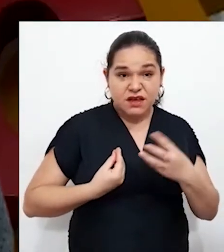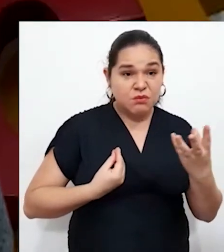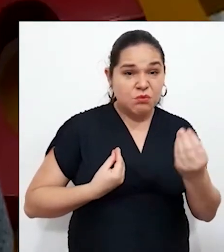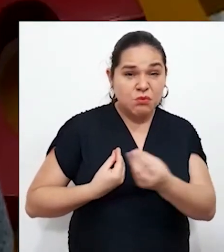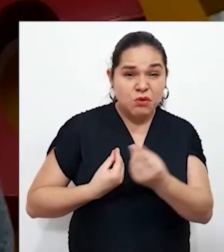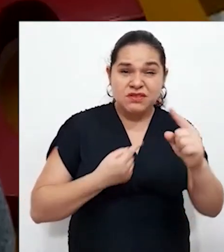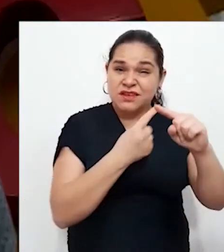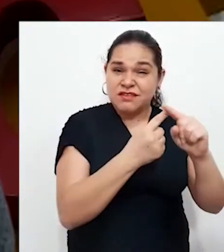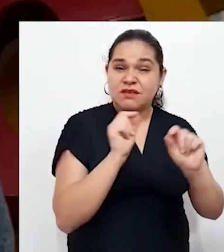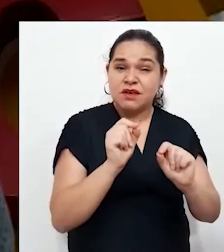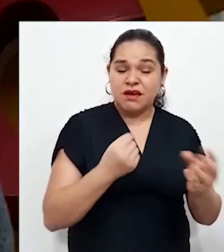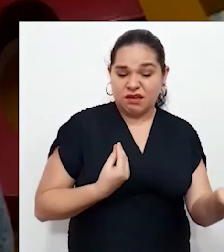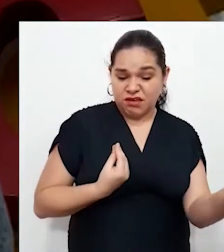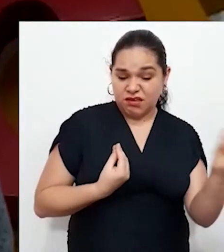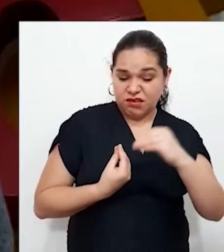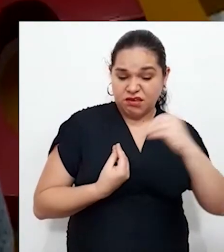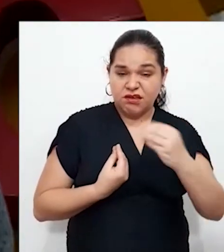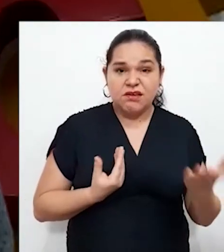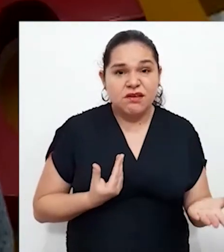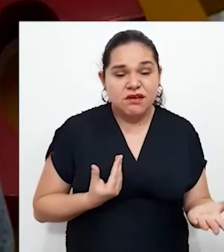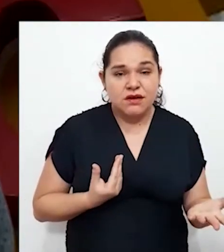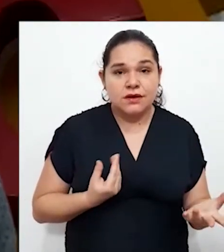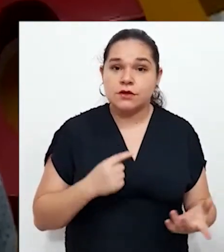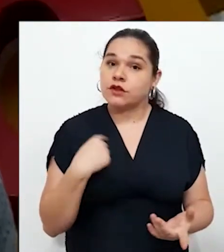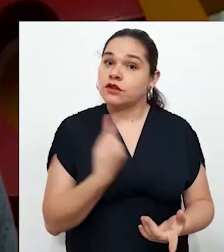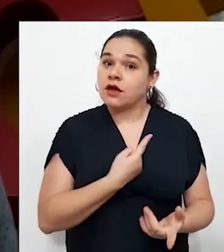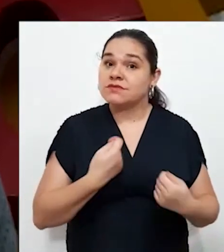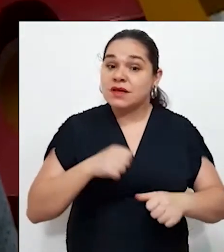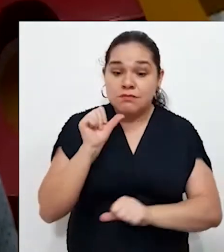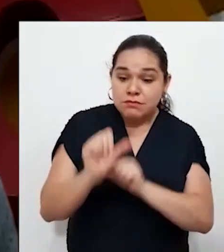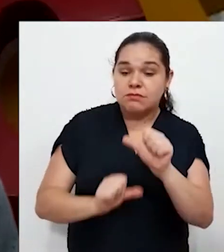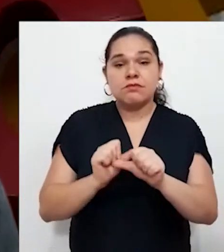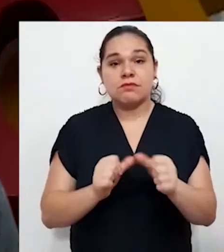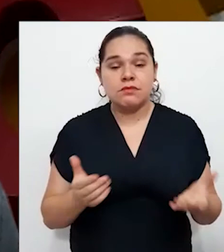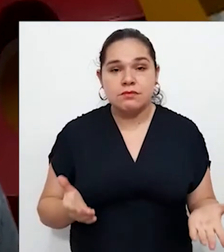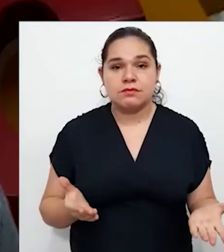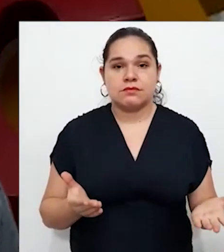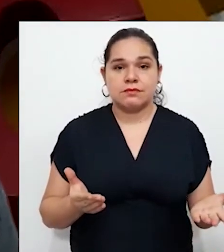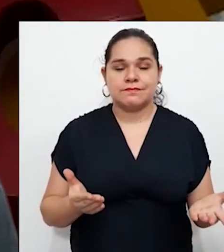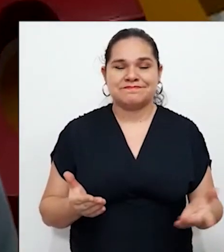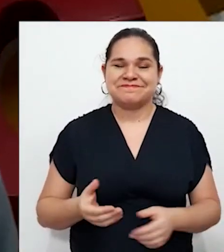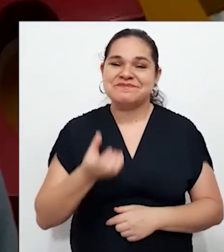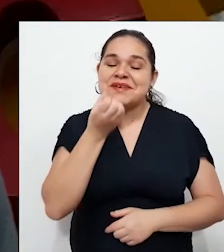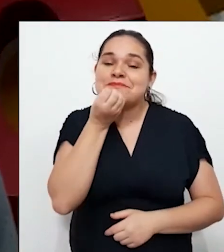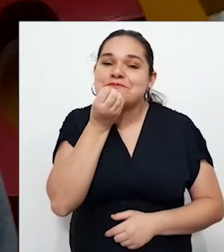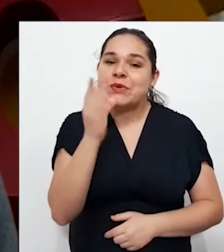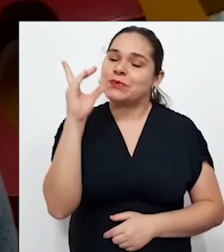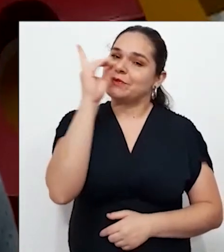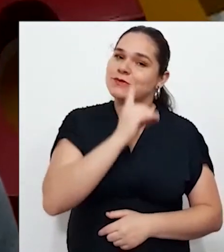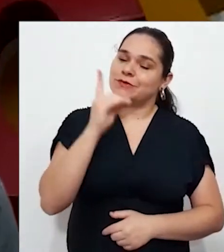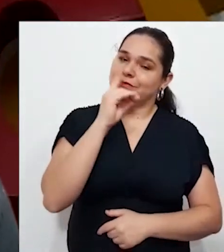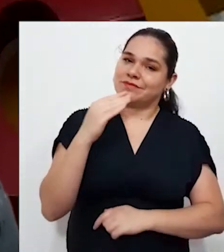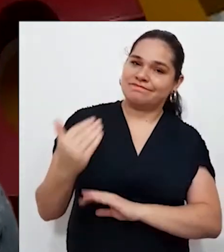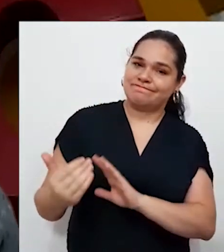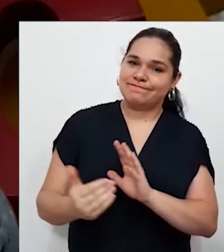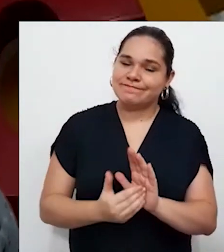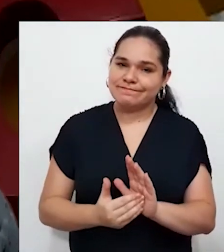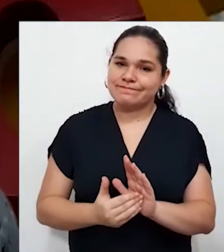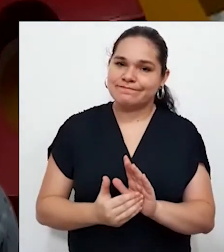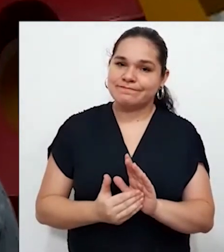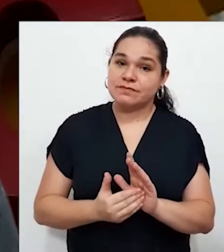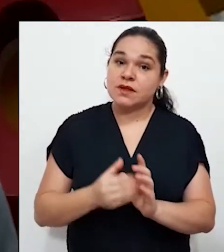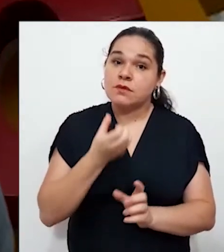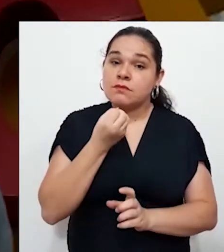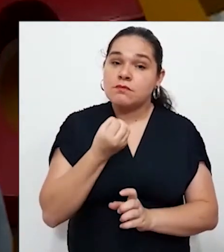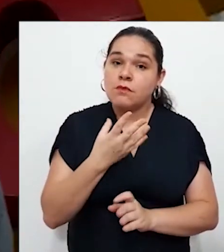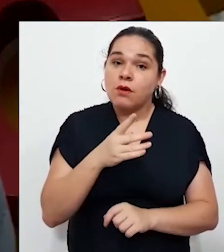segundo plano e nós temos que inverter isso. Um bom domingo a todos. Uma boa decisão